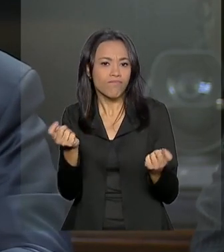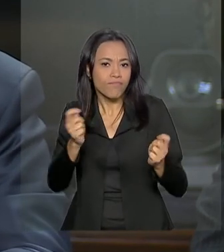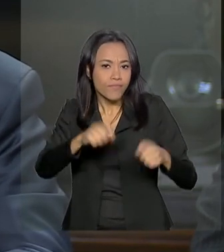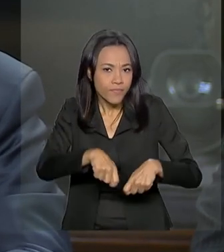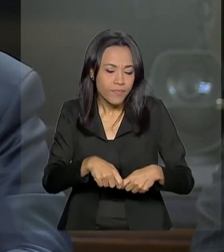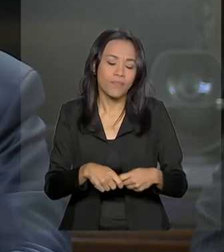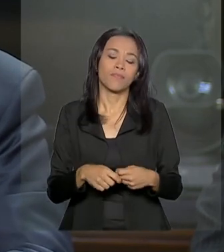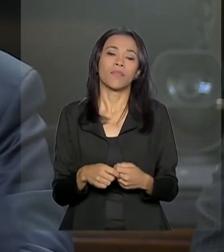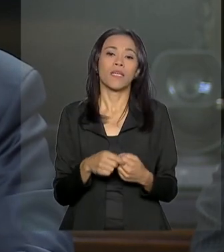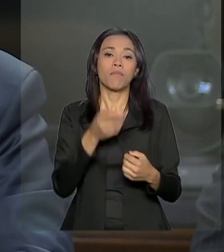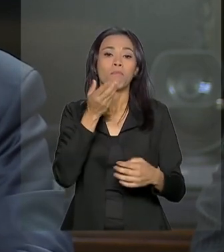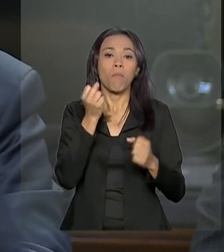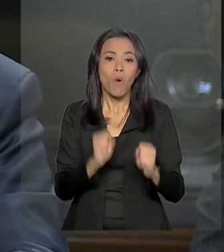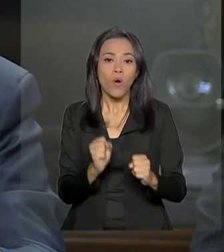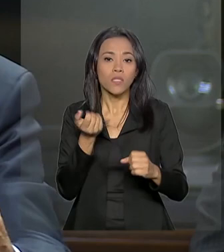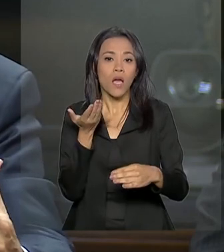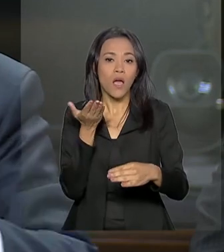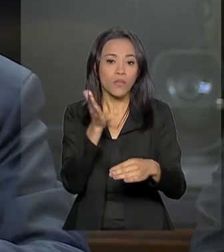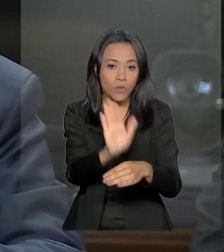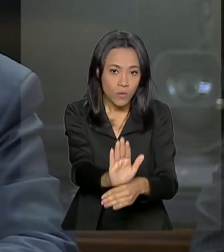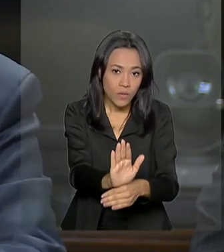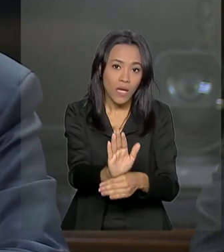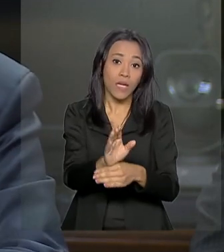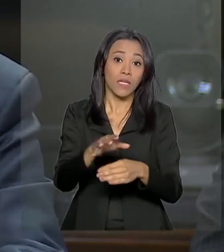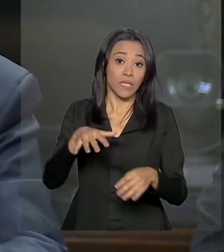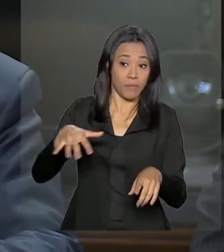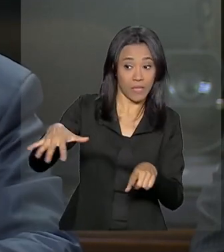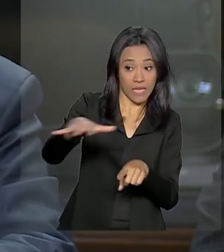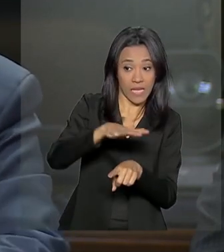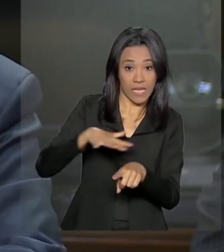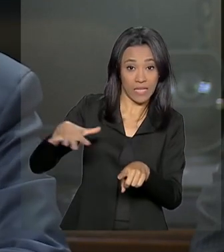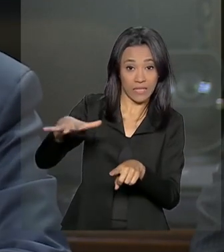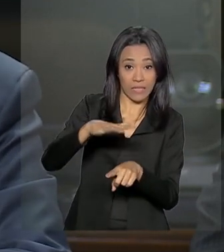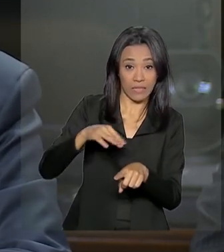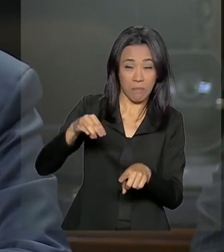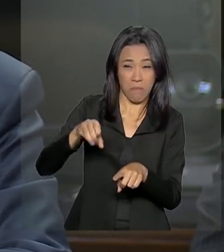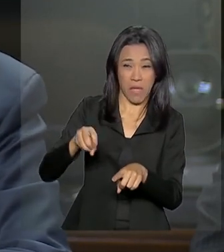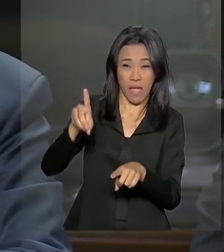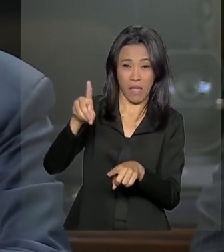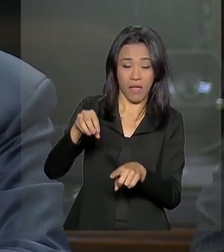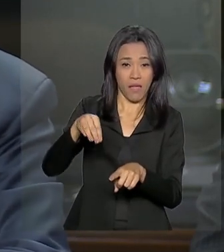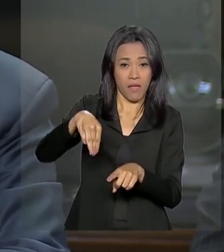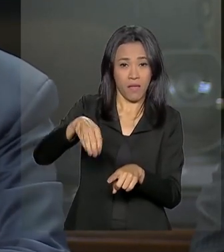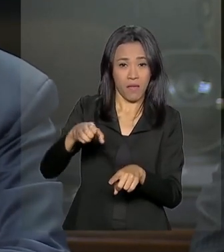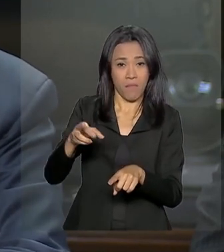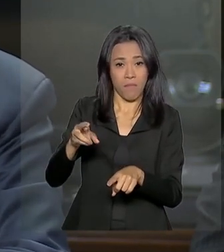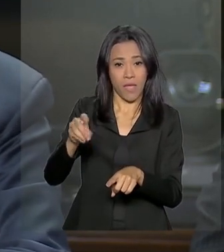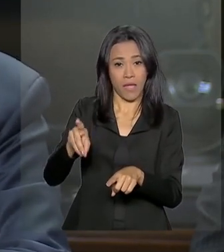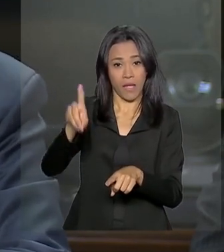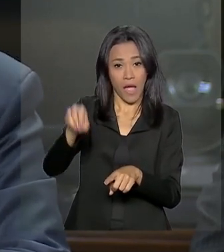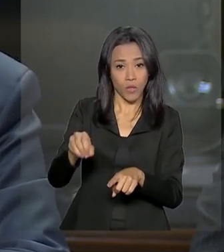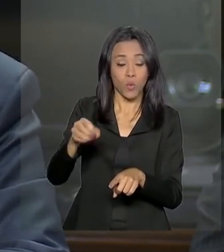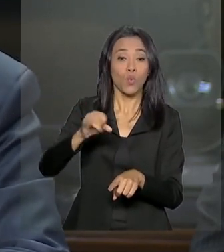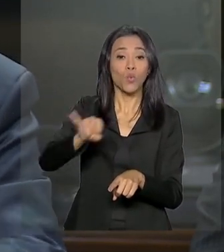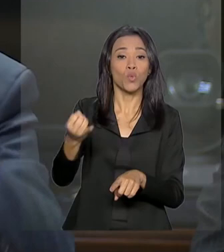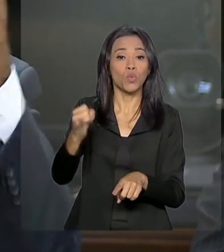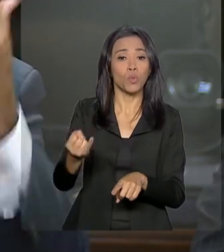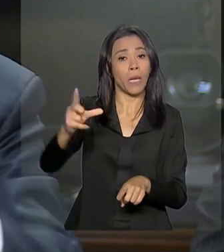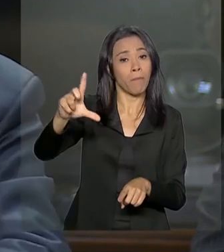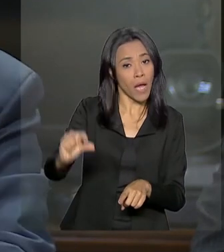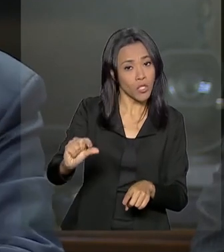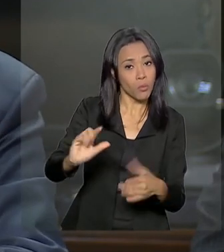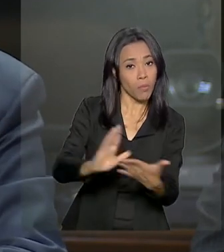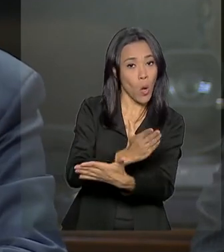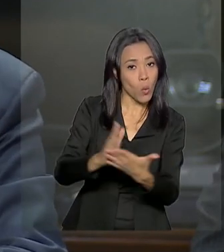quem se beneficia desse mercado segmentado, essa divisão de mercado, onde o juros é muito baixo para alguns e muito